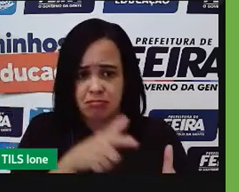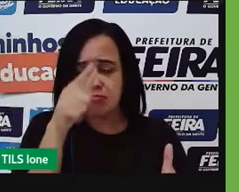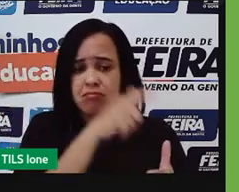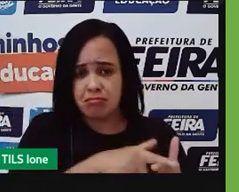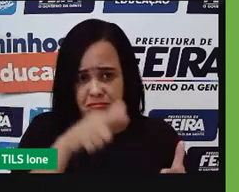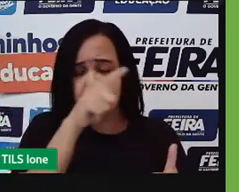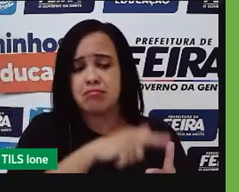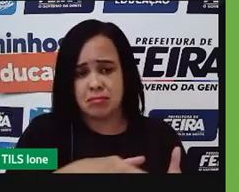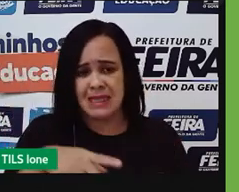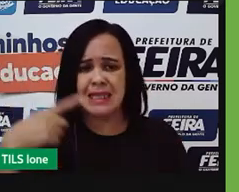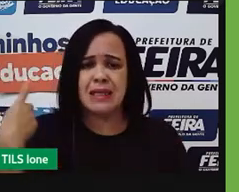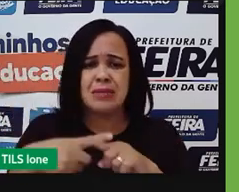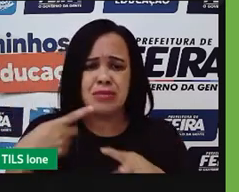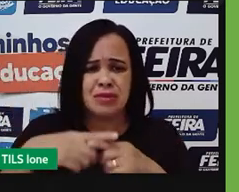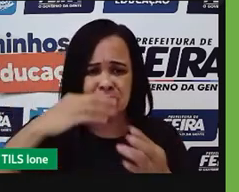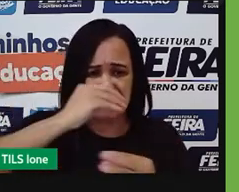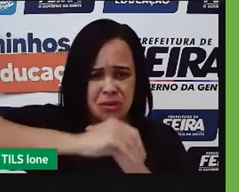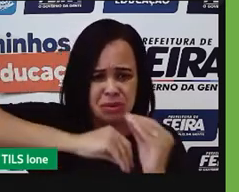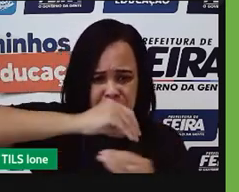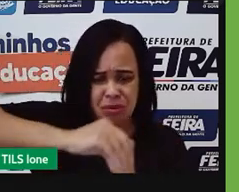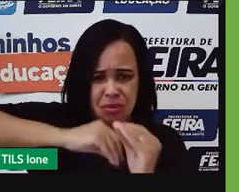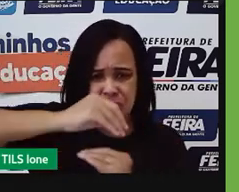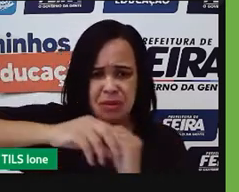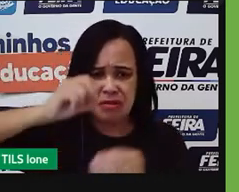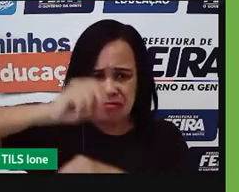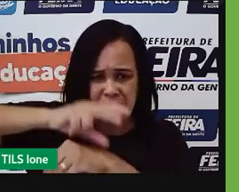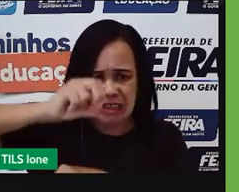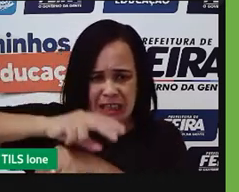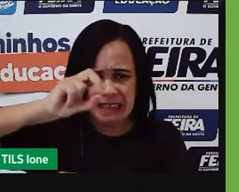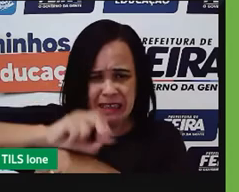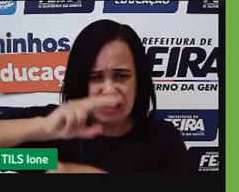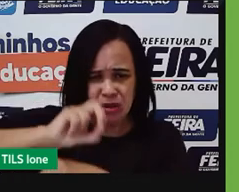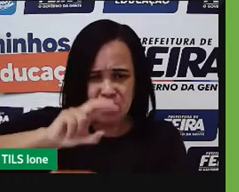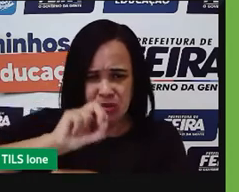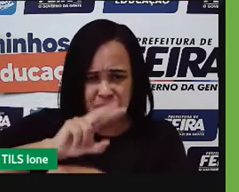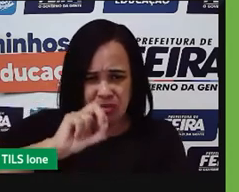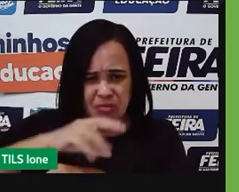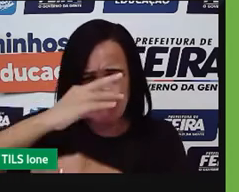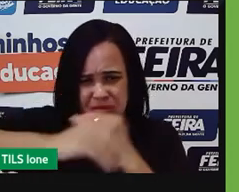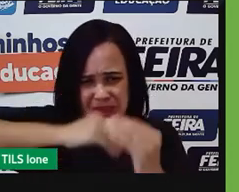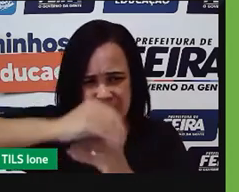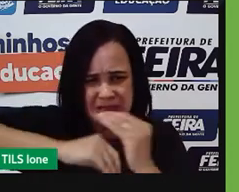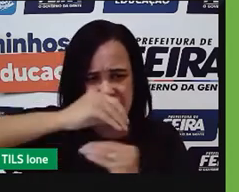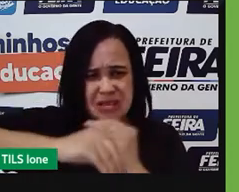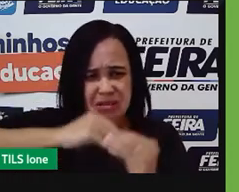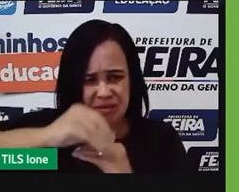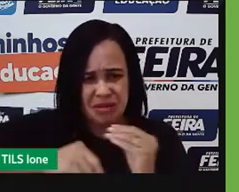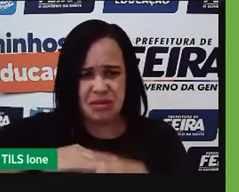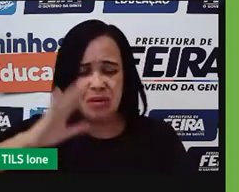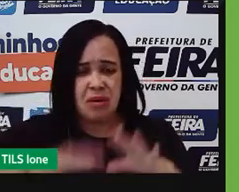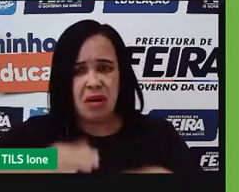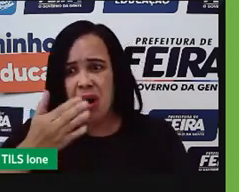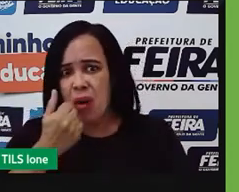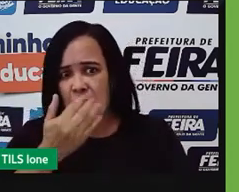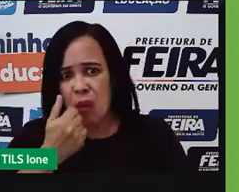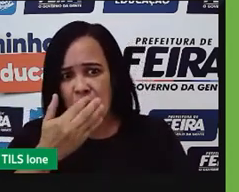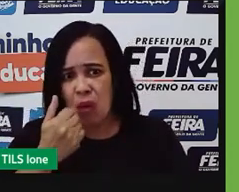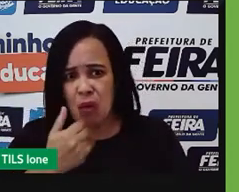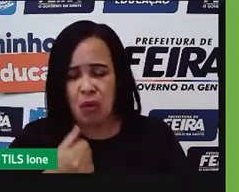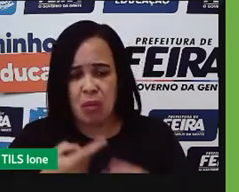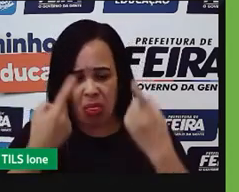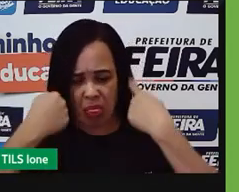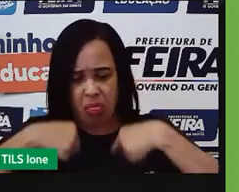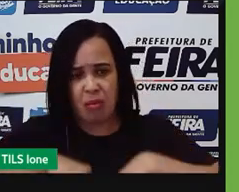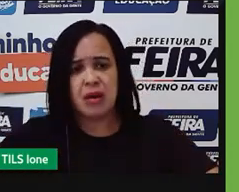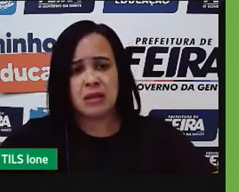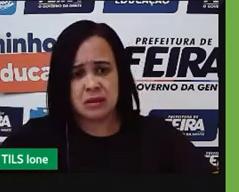pesados que o nosso corpo não tem capacidade biológica de digerir e eles ficam acumulados ali e geram doenças como o